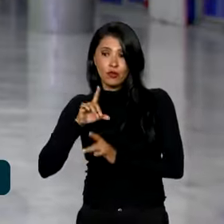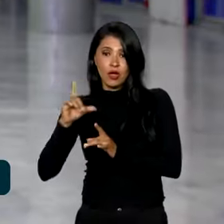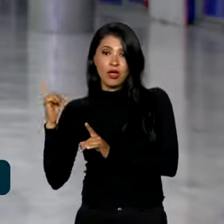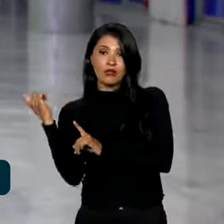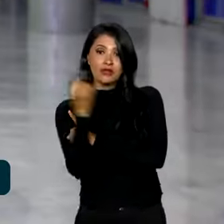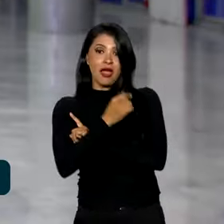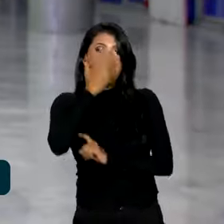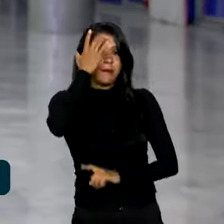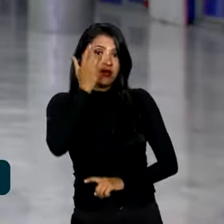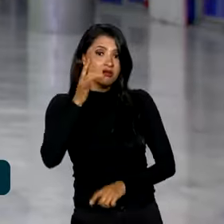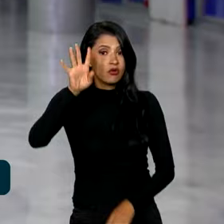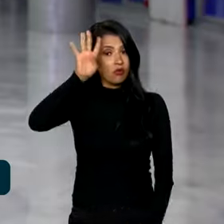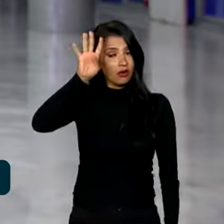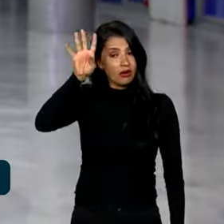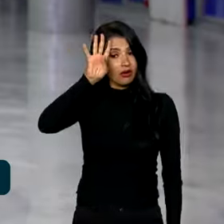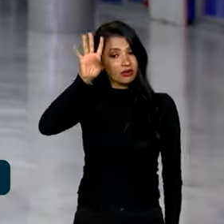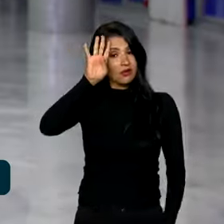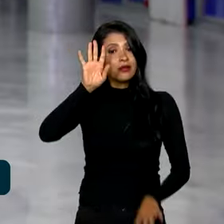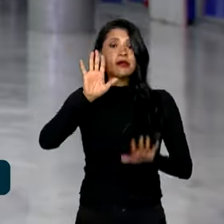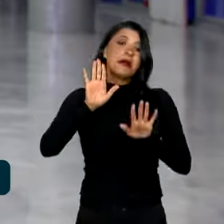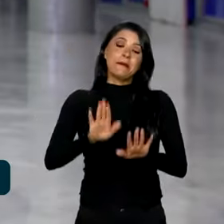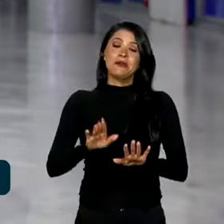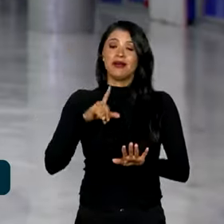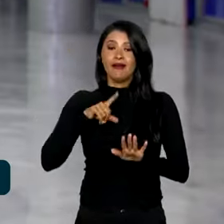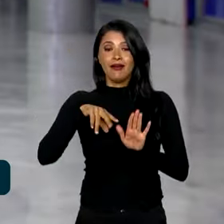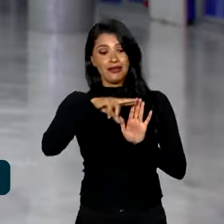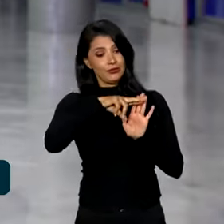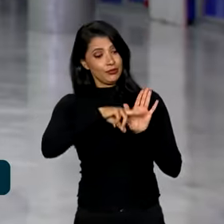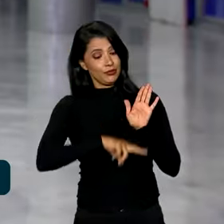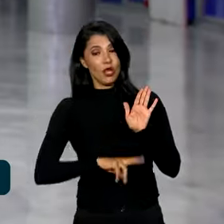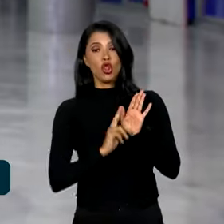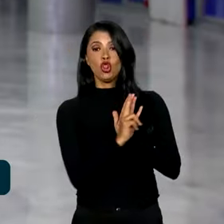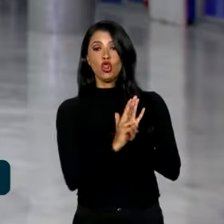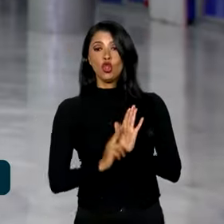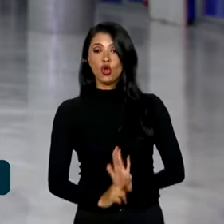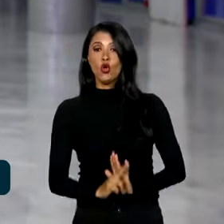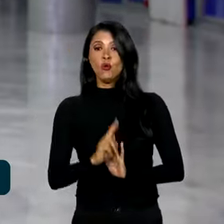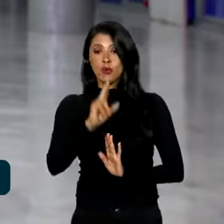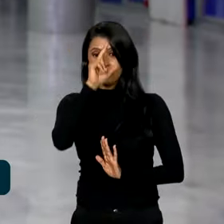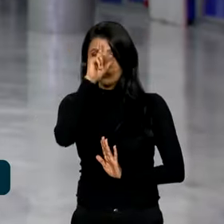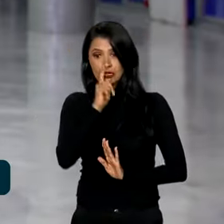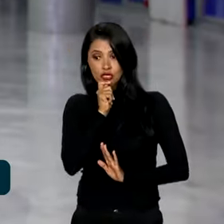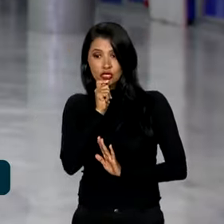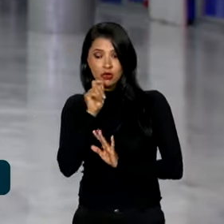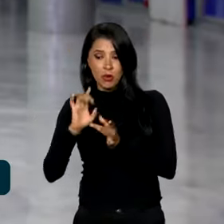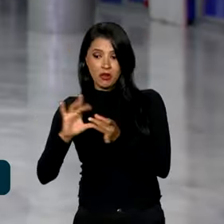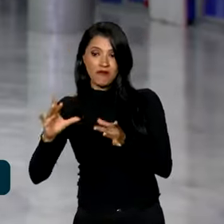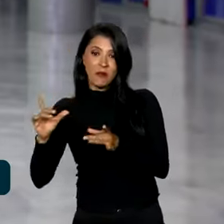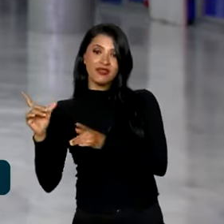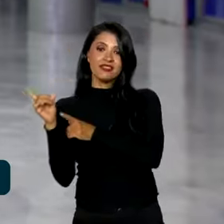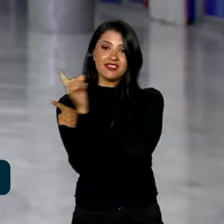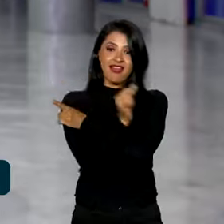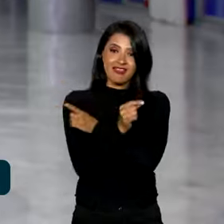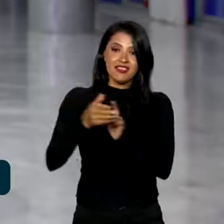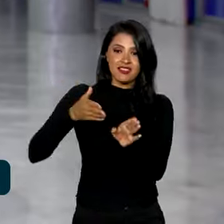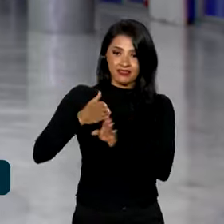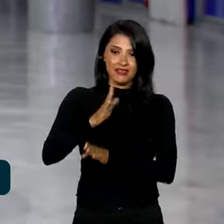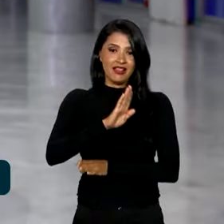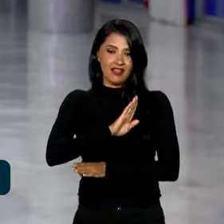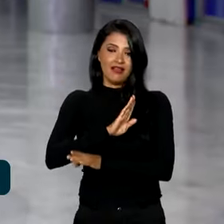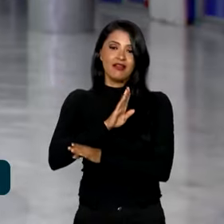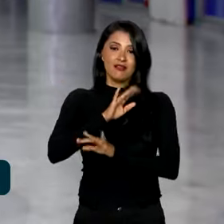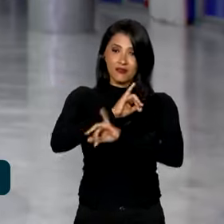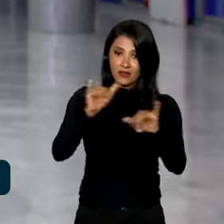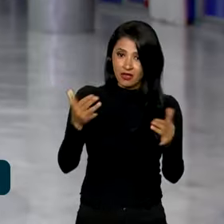amanhã, quarta-feira, mas a lista de estrangeiros autorizados a saírem de Gaza, divulgada na manhã desta